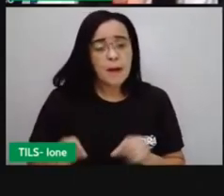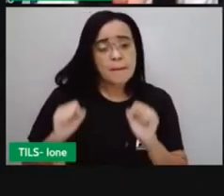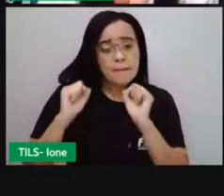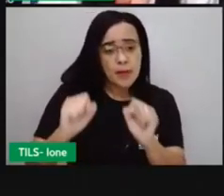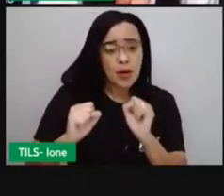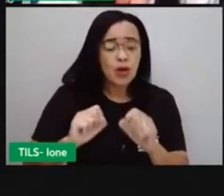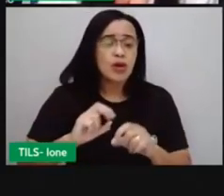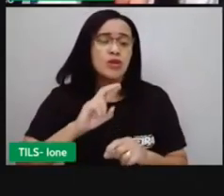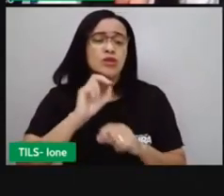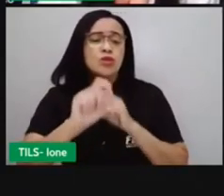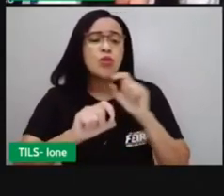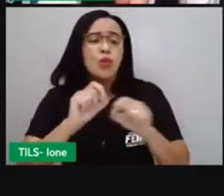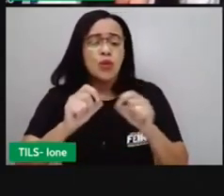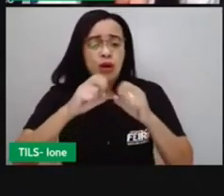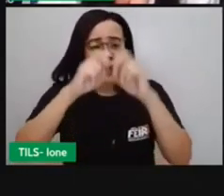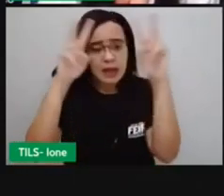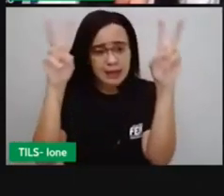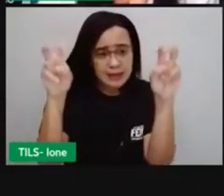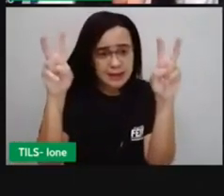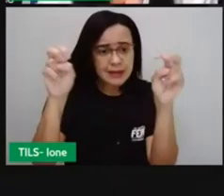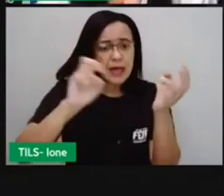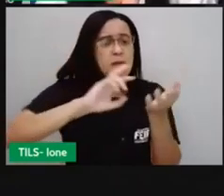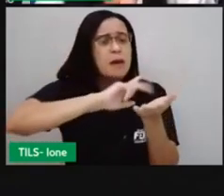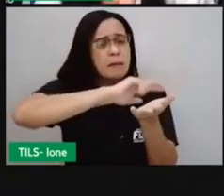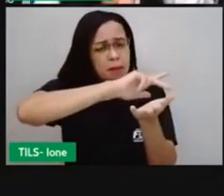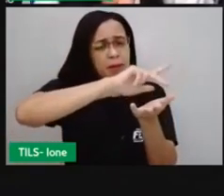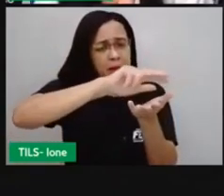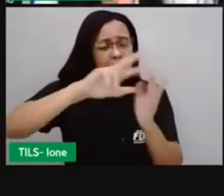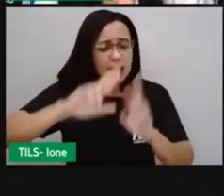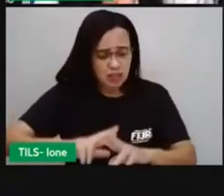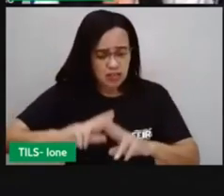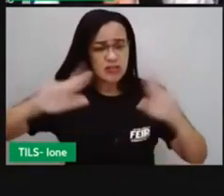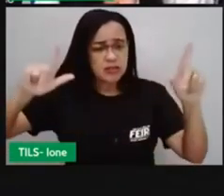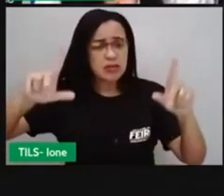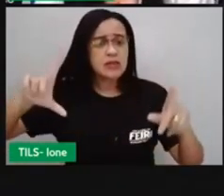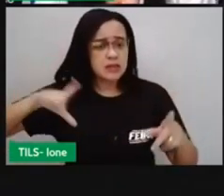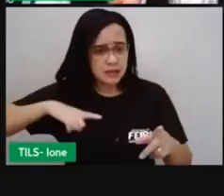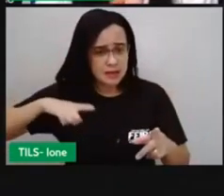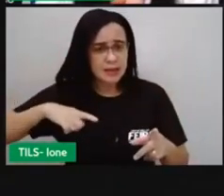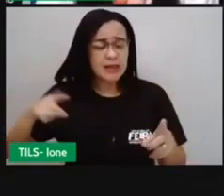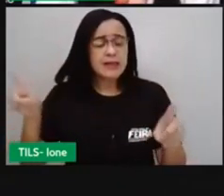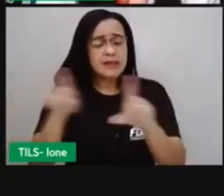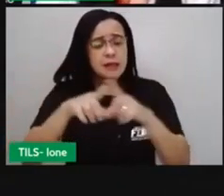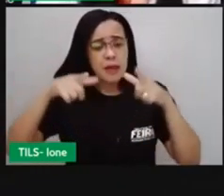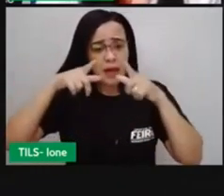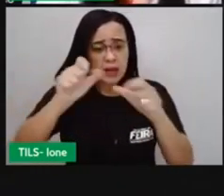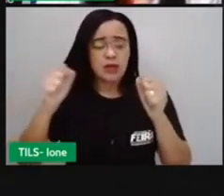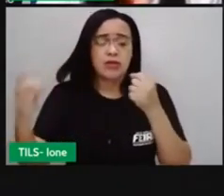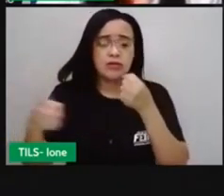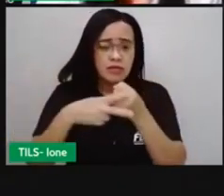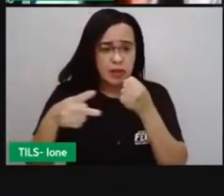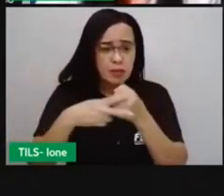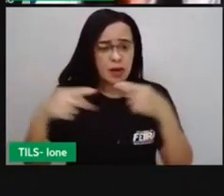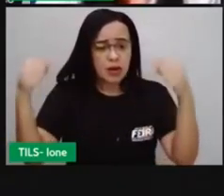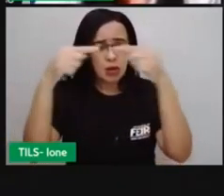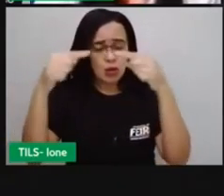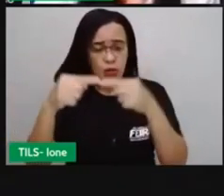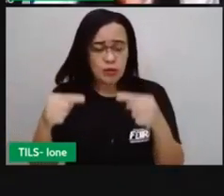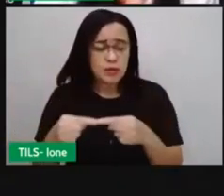diferentes. Além de ter a associação da linguagem verbal ao desenho expressivo.